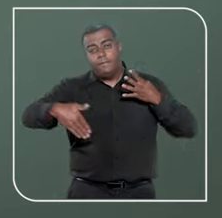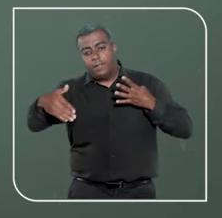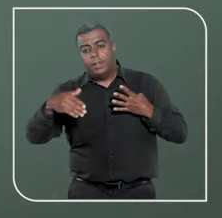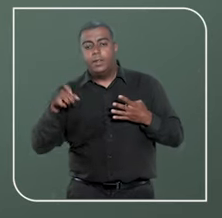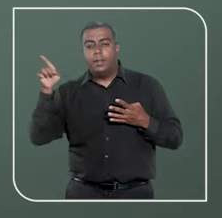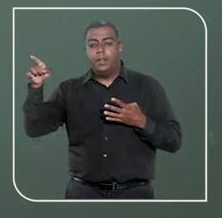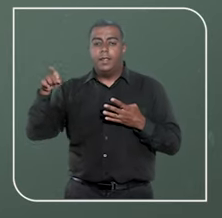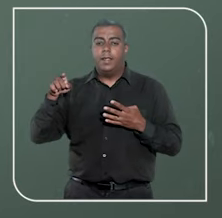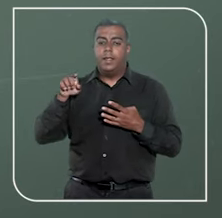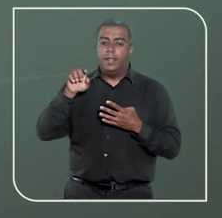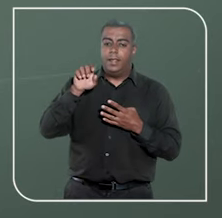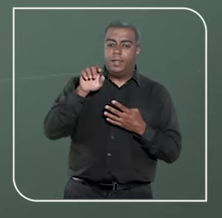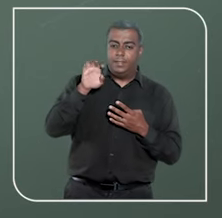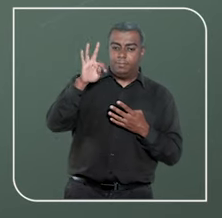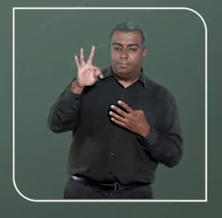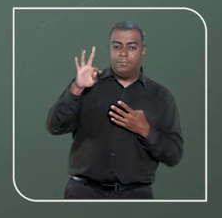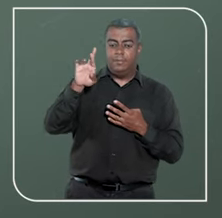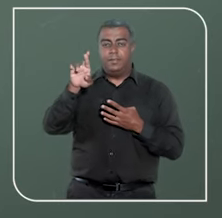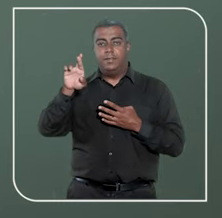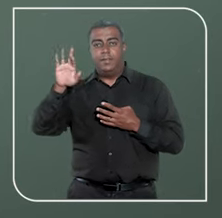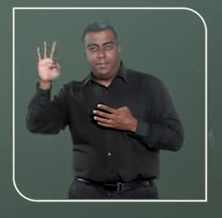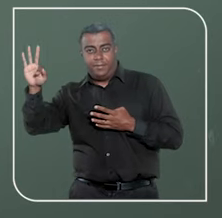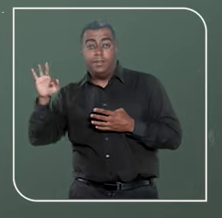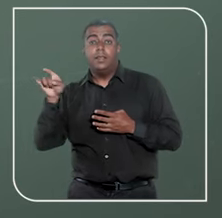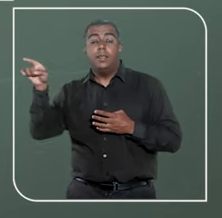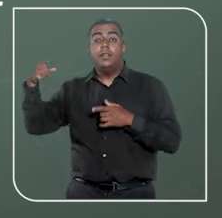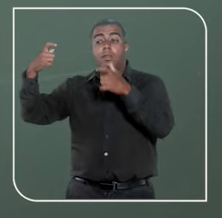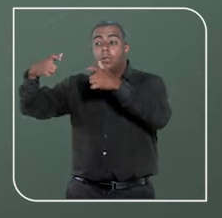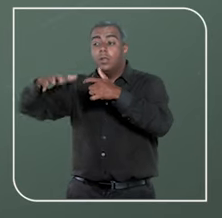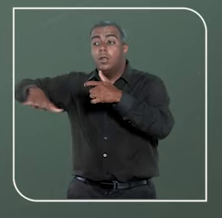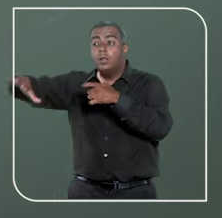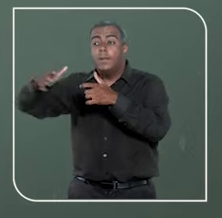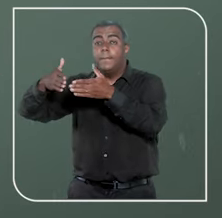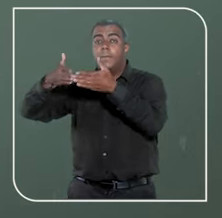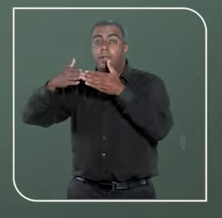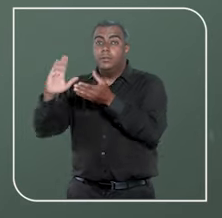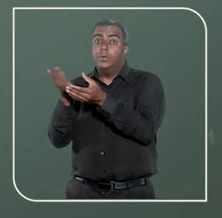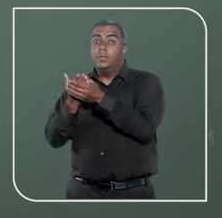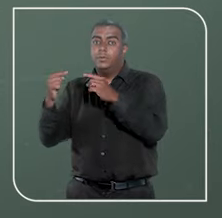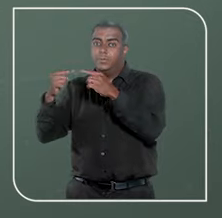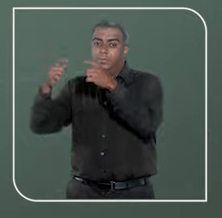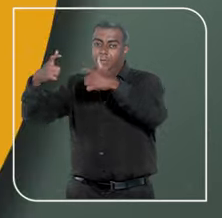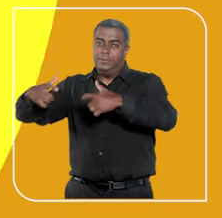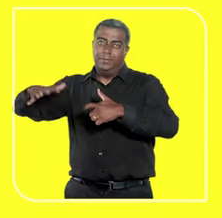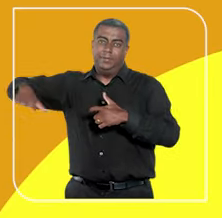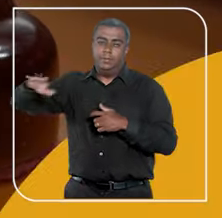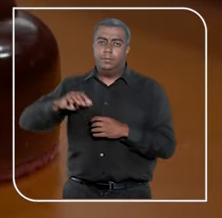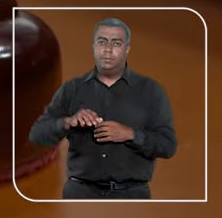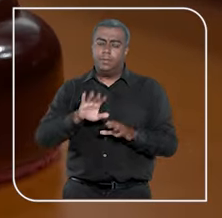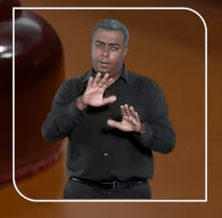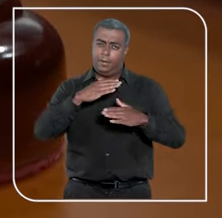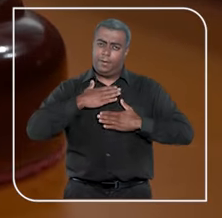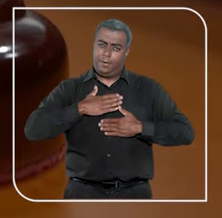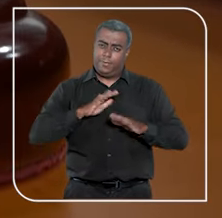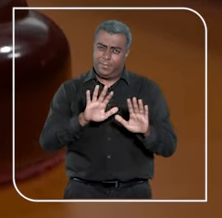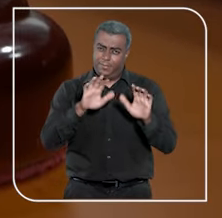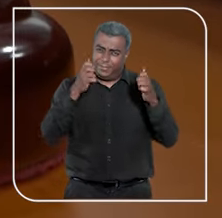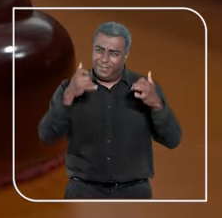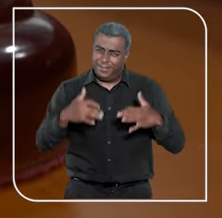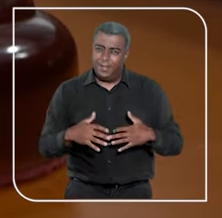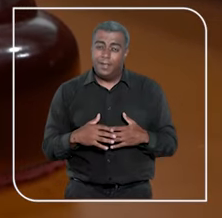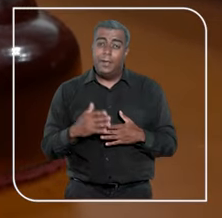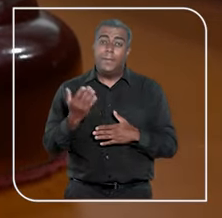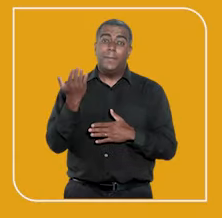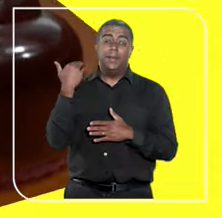seguirá para o Tribunal Regional Federal, responsável pela jurisdição a qual o processo pertence. Mas calma, eu